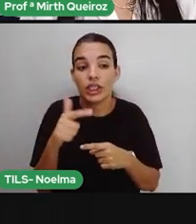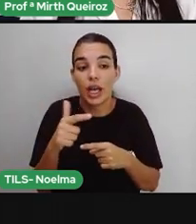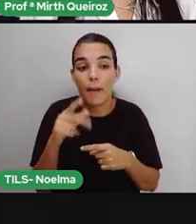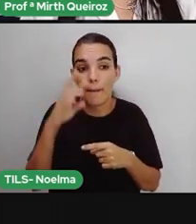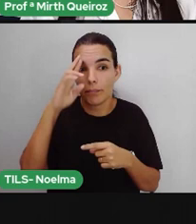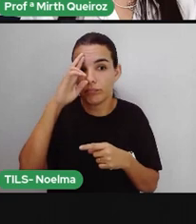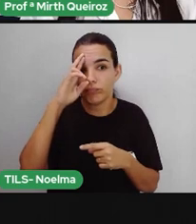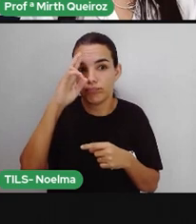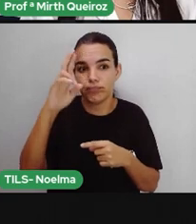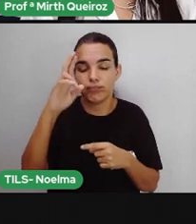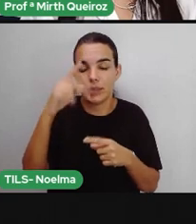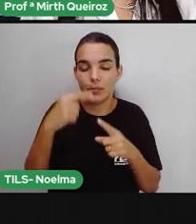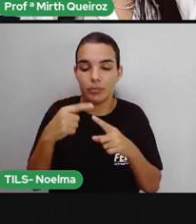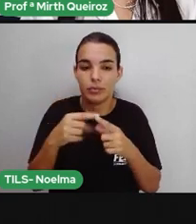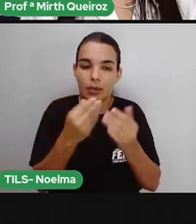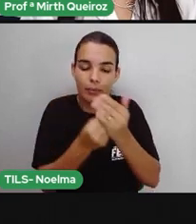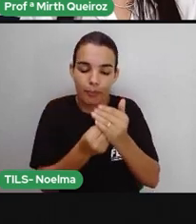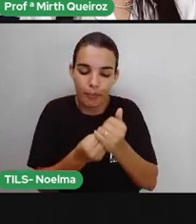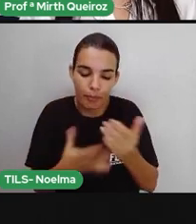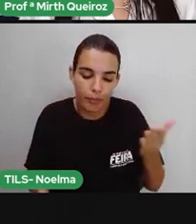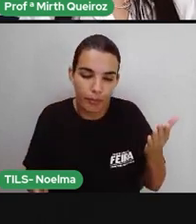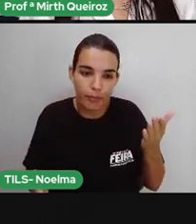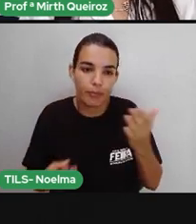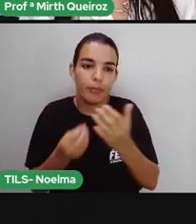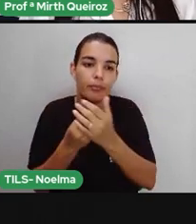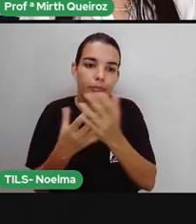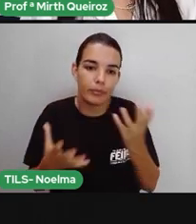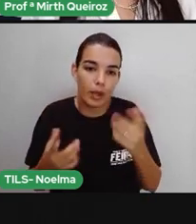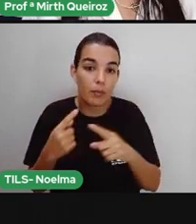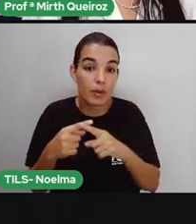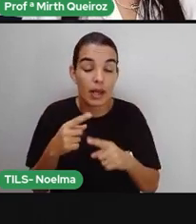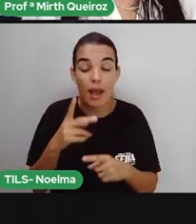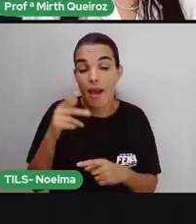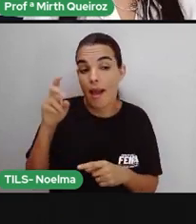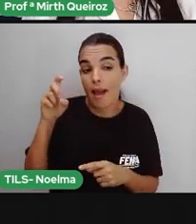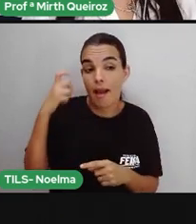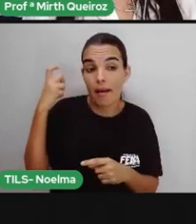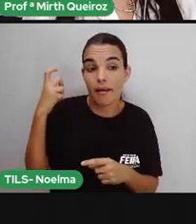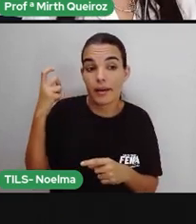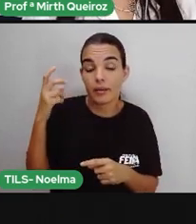a queda da economia açucareira, que era praticamente um monopólio brasileiro.